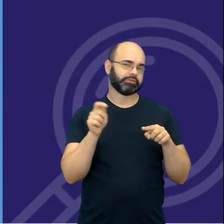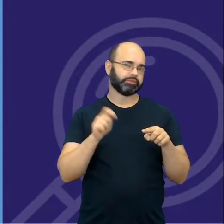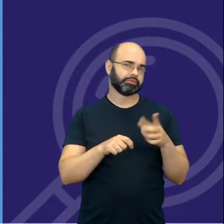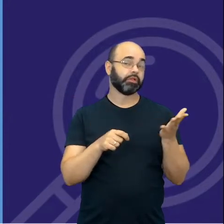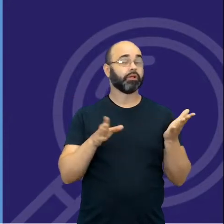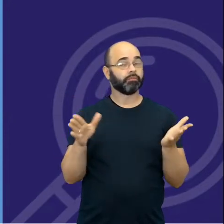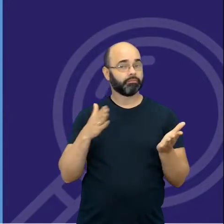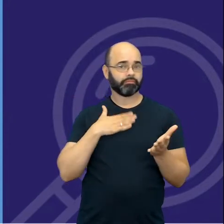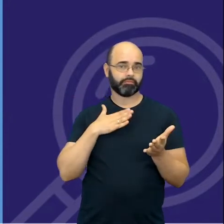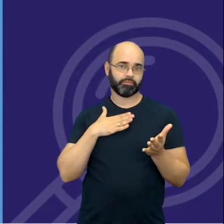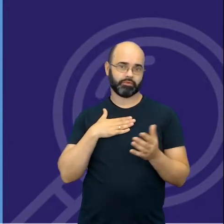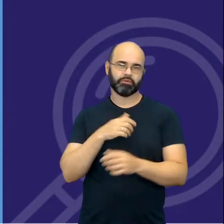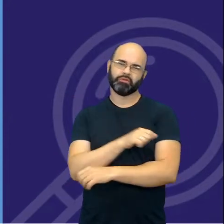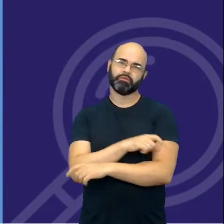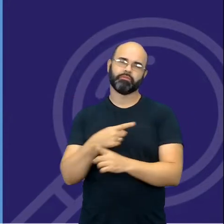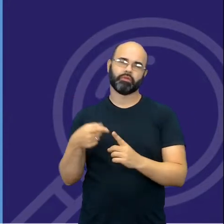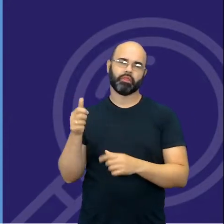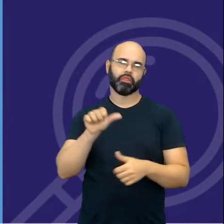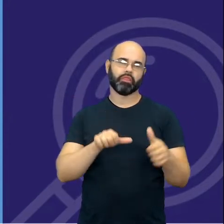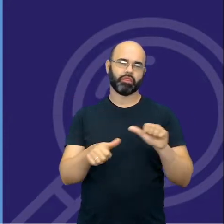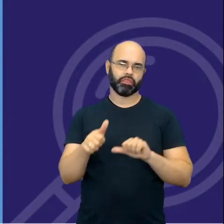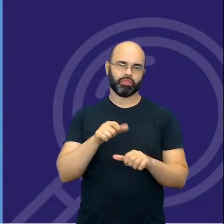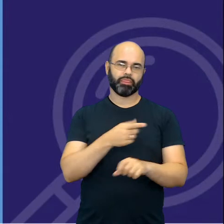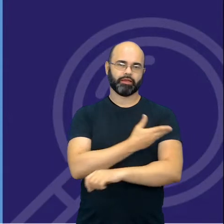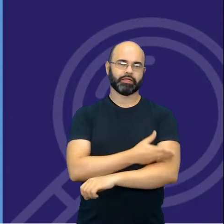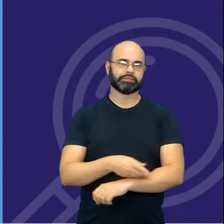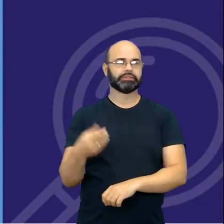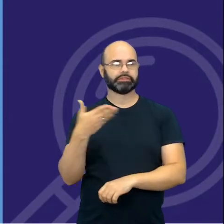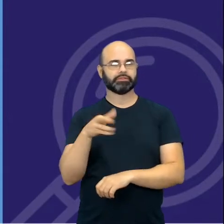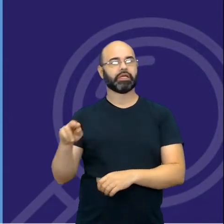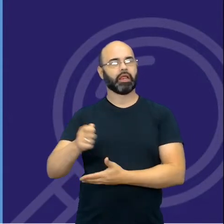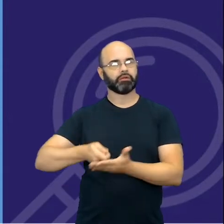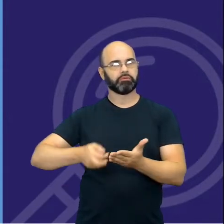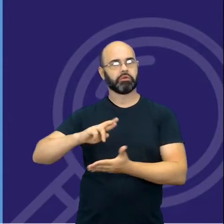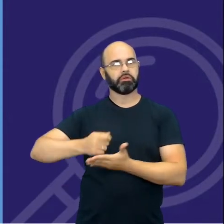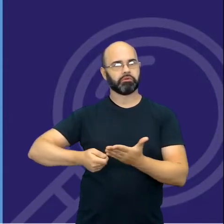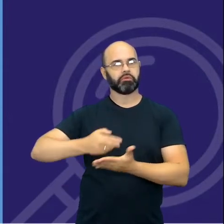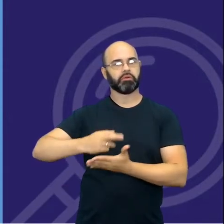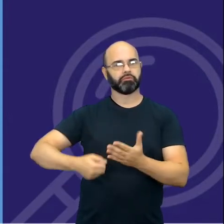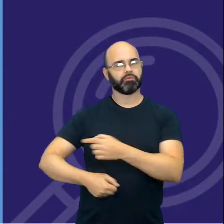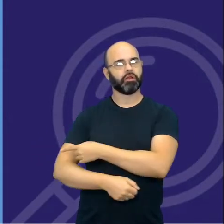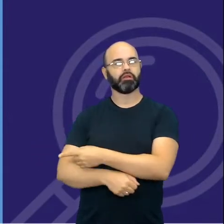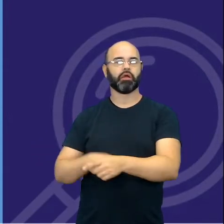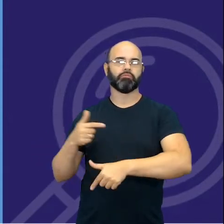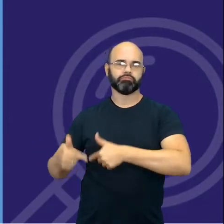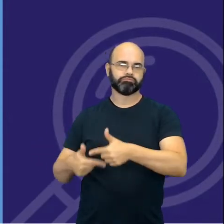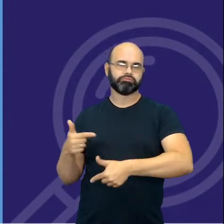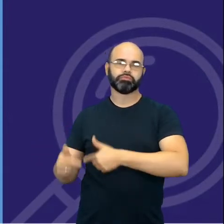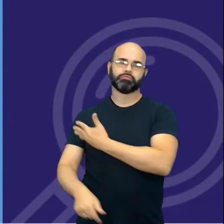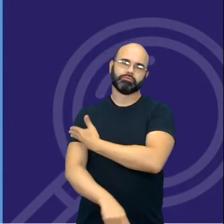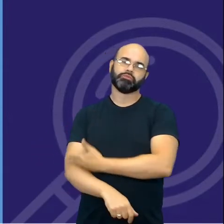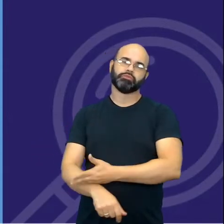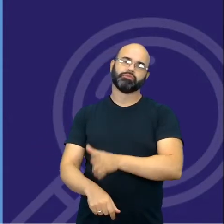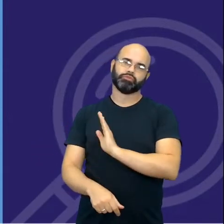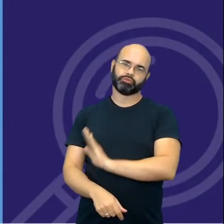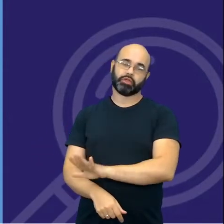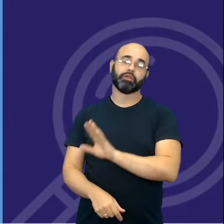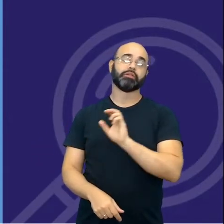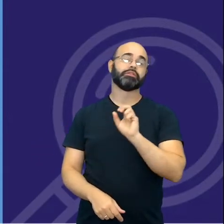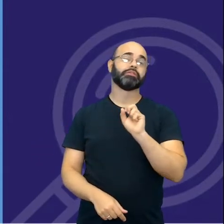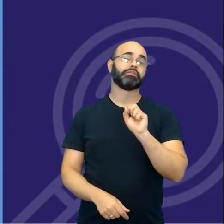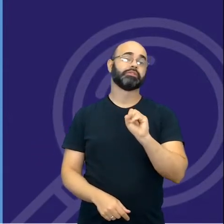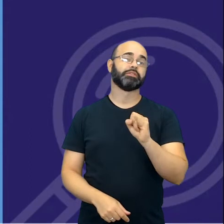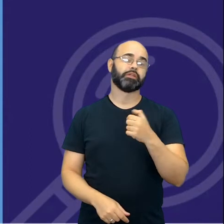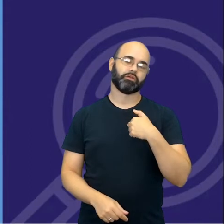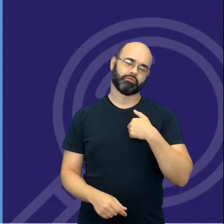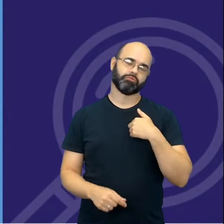acostumados, como tem aulas de laboratório há muito tempo, de fazer relatório. Se eu tivesse, porque eu já estive em escola